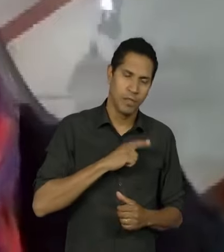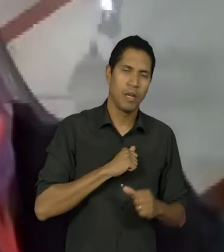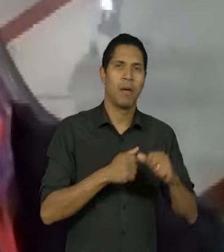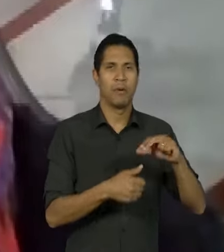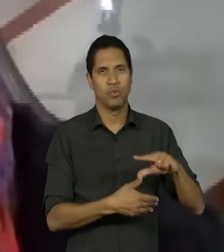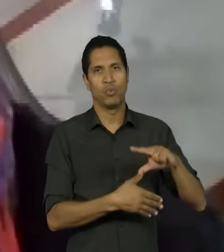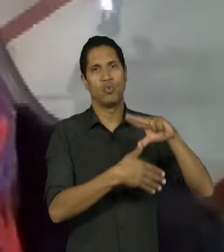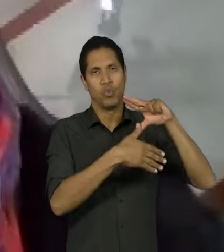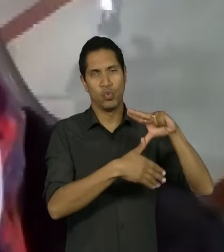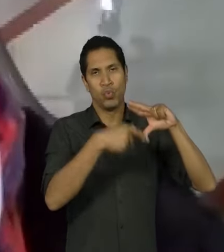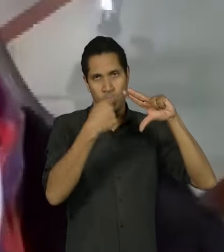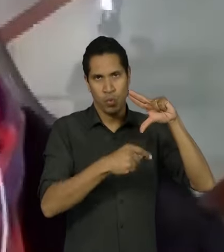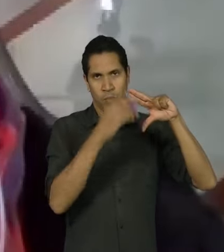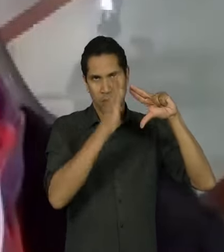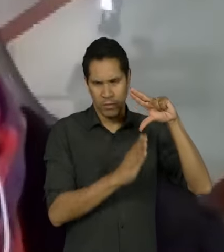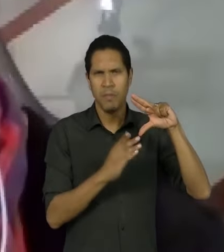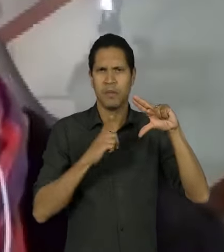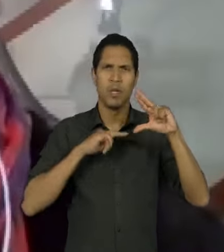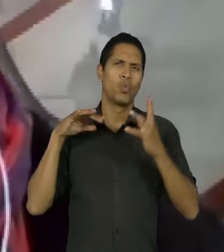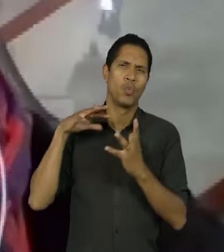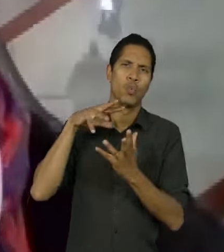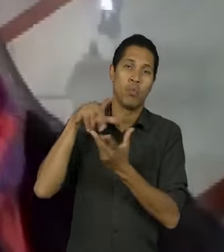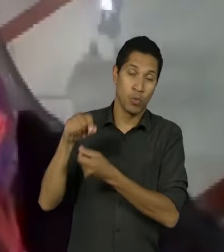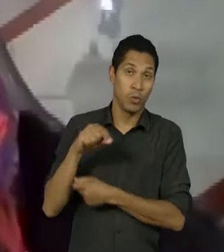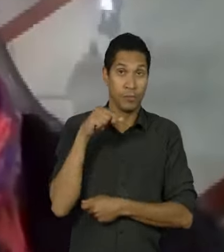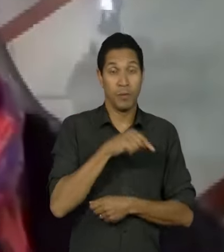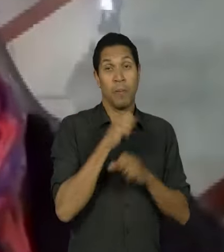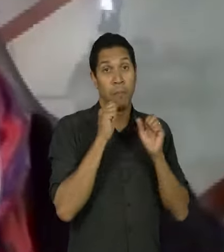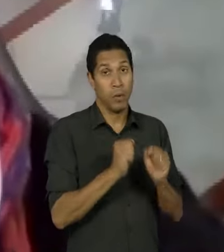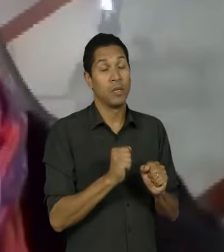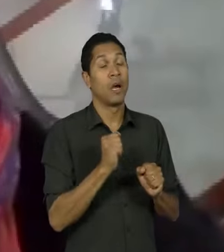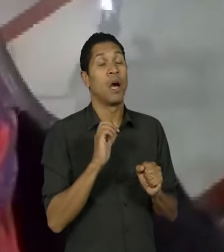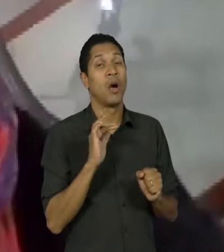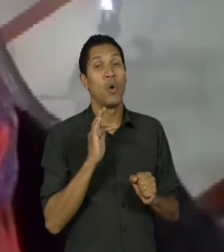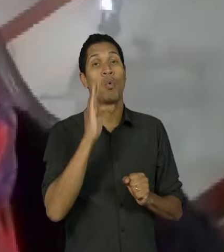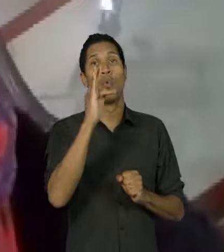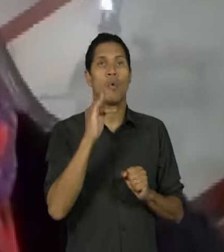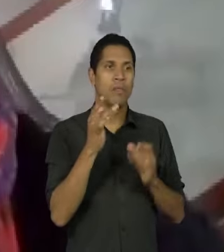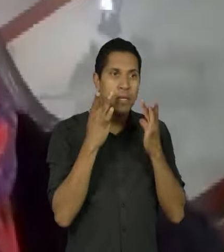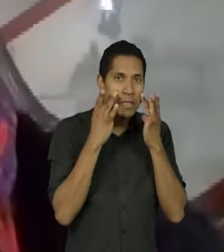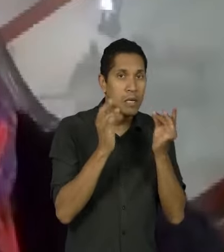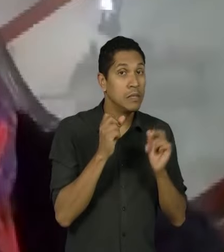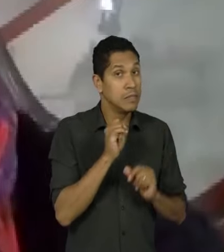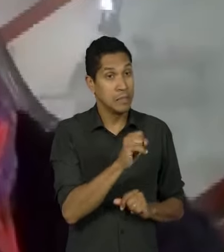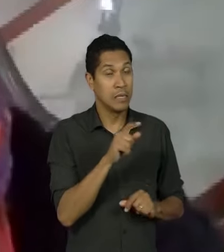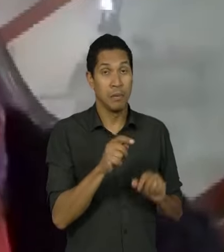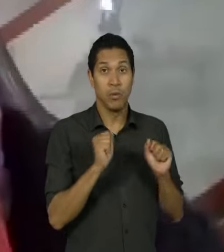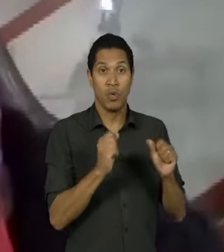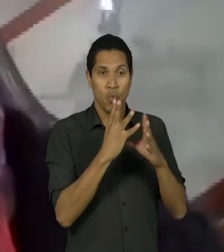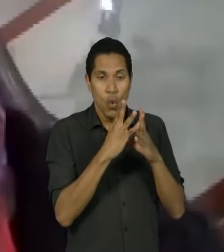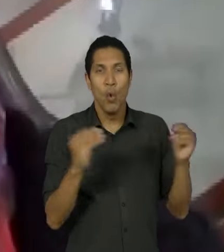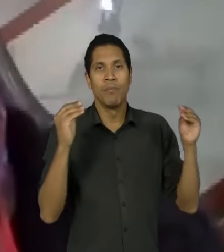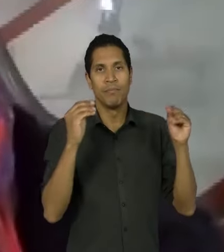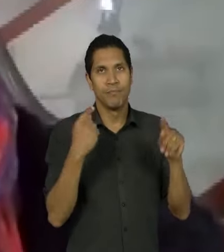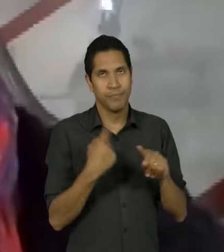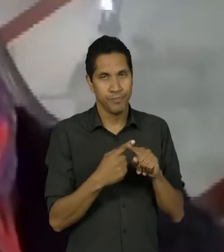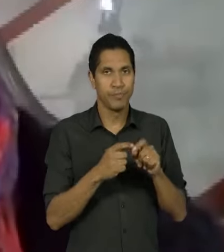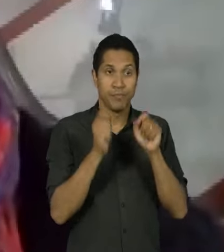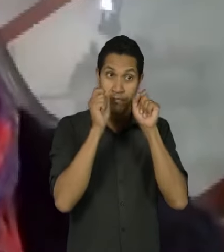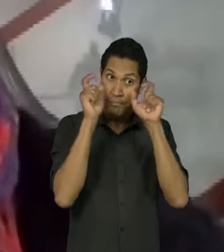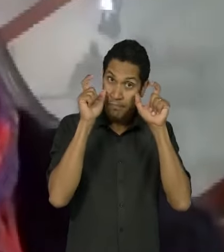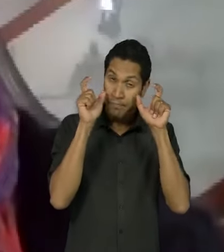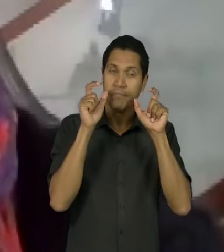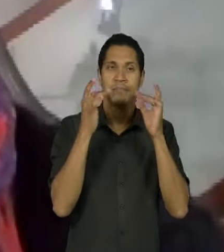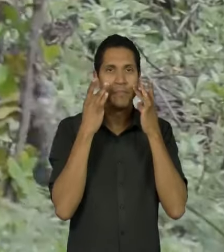Sul a anta brasileira como vulnerável à extinção ou seja a gente tem que prestar atenção é um animal que requer olho aberto